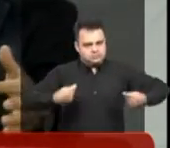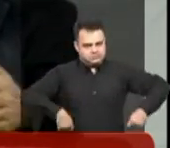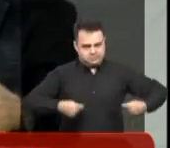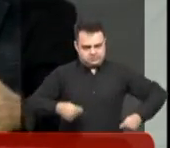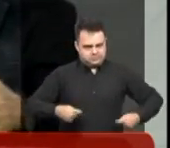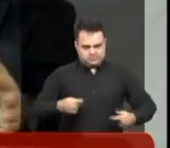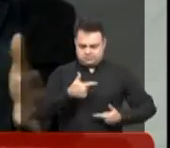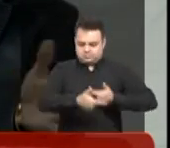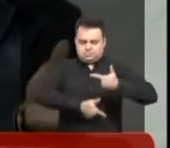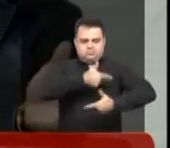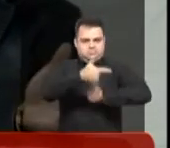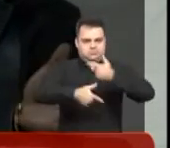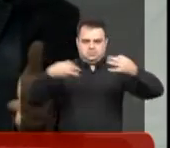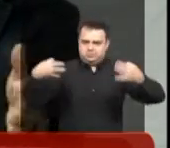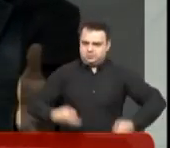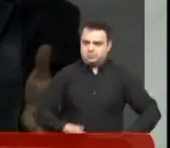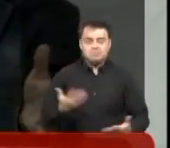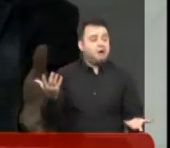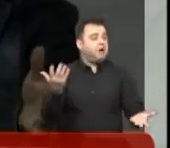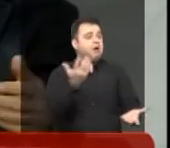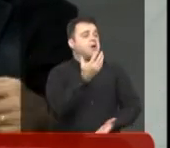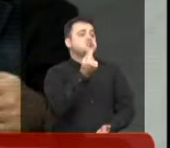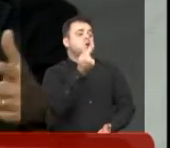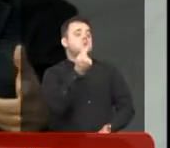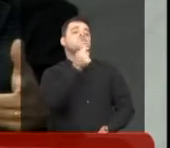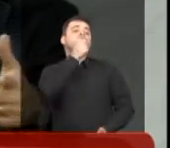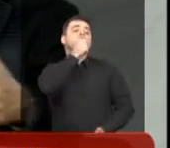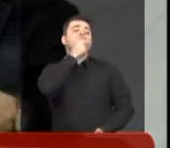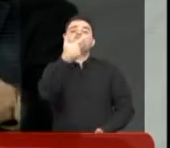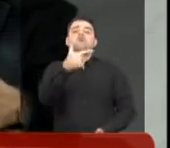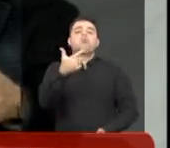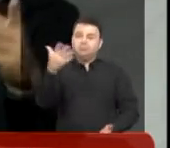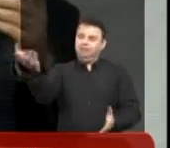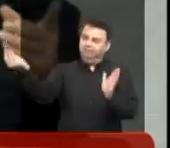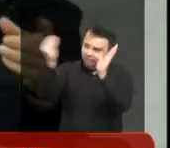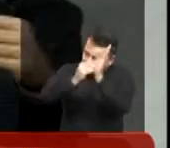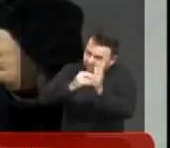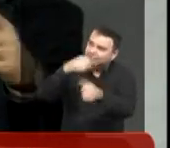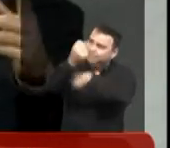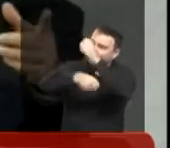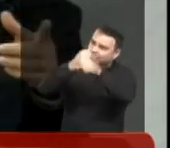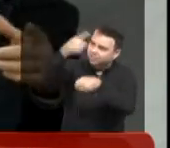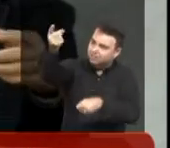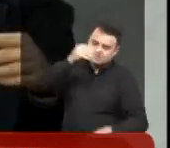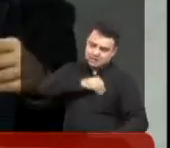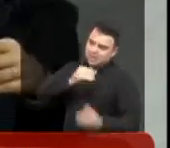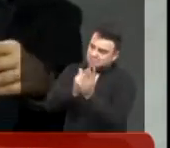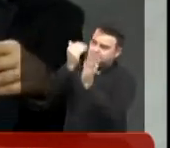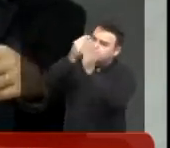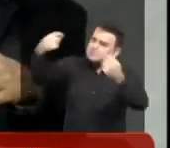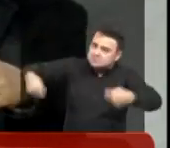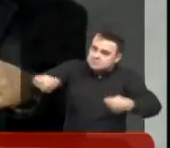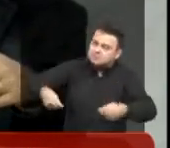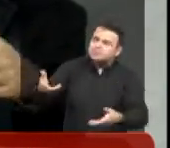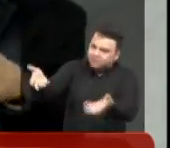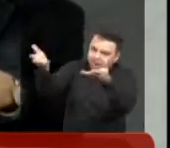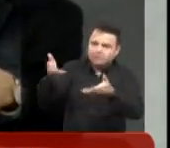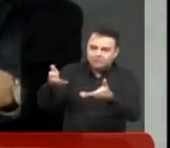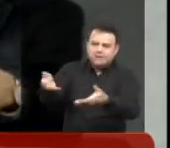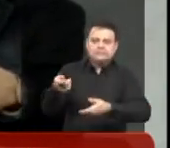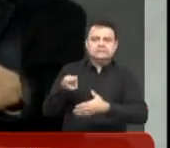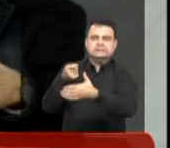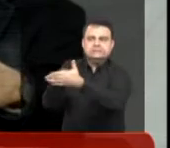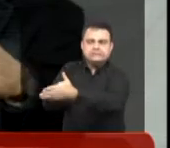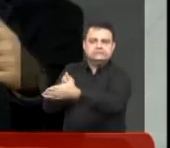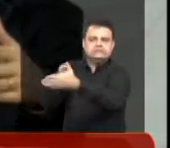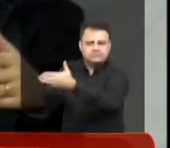E muitas vezes a resposta era, mas não tem dotação orçamentária. Então eu vinha nas audiências e falava, inclui aí no orçamento do ano que vem. E é muito